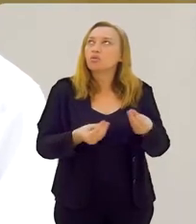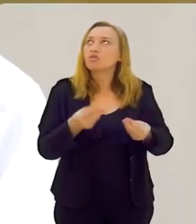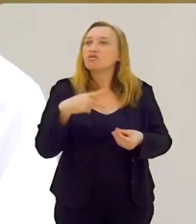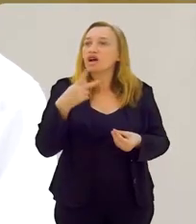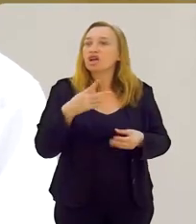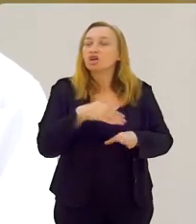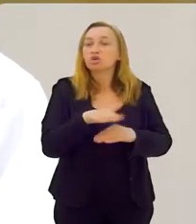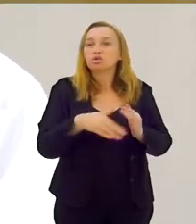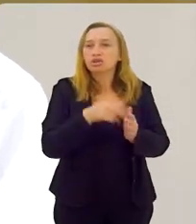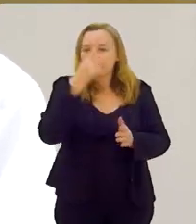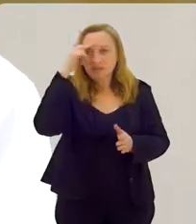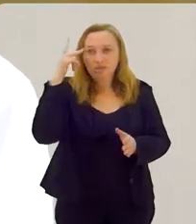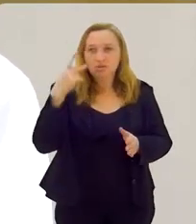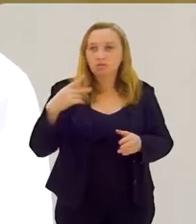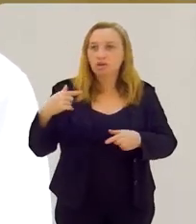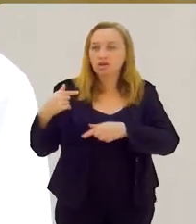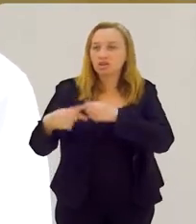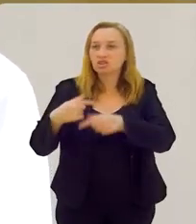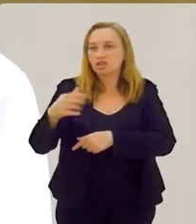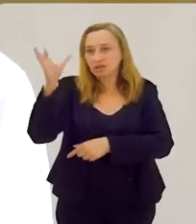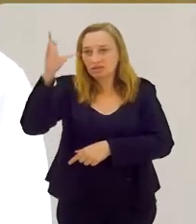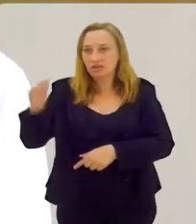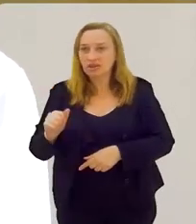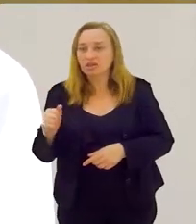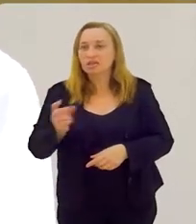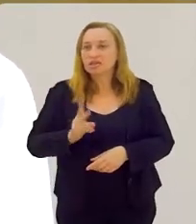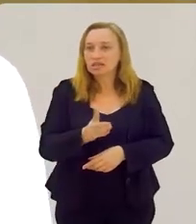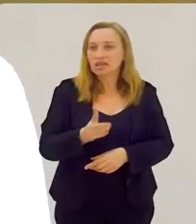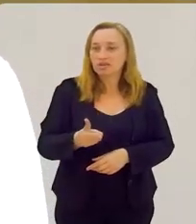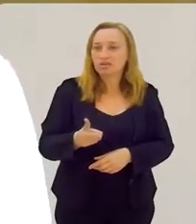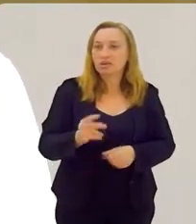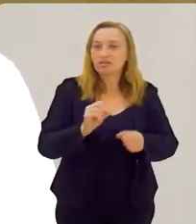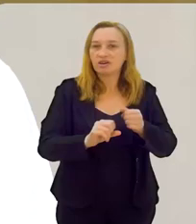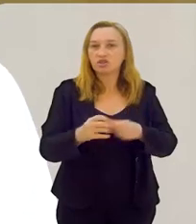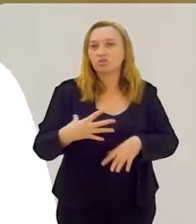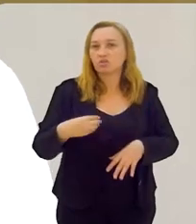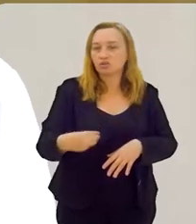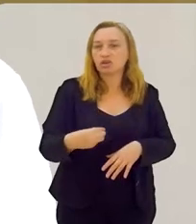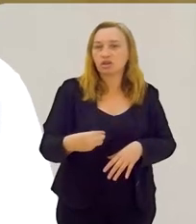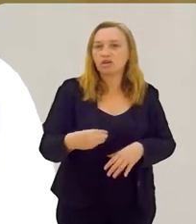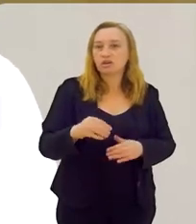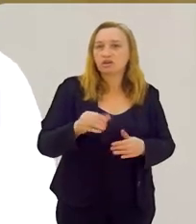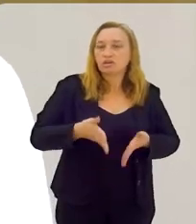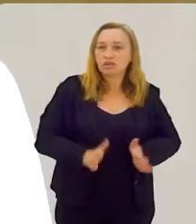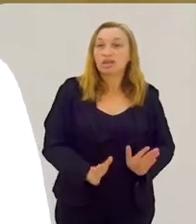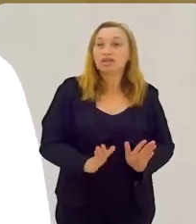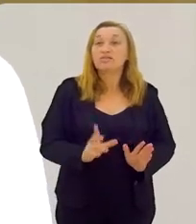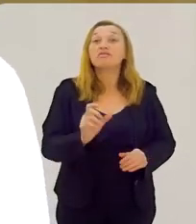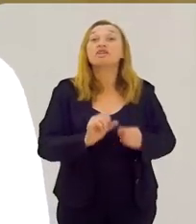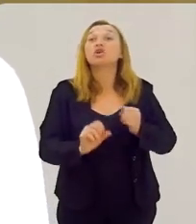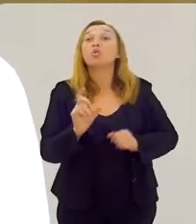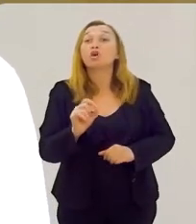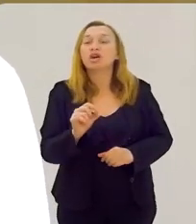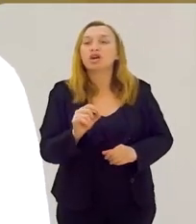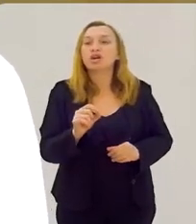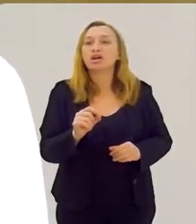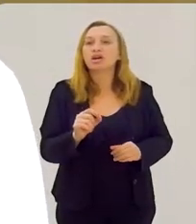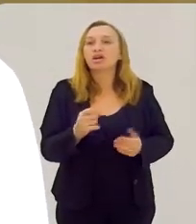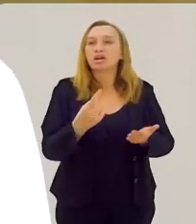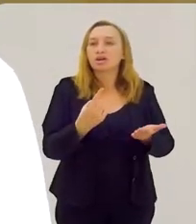como é que se diz, toda pessoa que é de matriz africana, a primeira coisa que o filho, que faz com o filho, quando ele nasce, é fazer o quê?